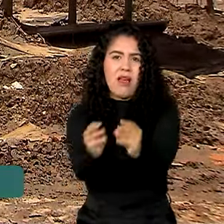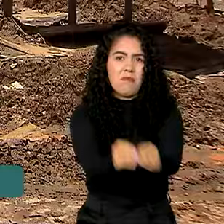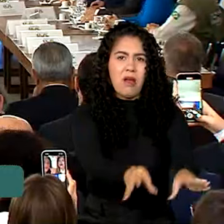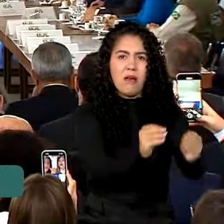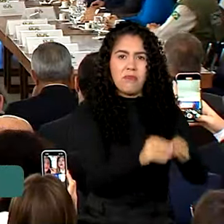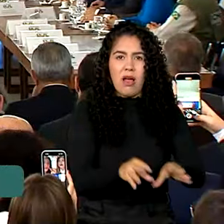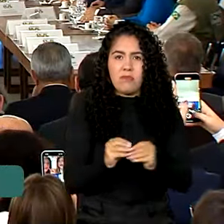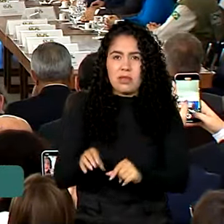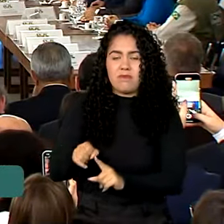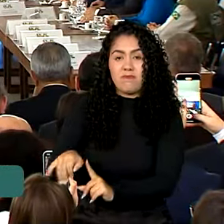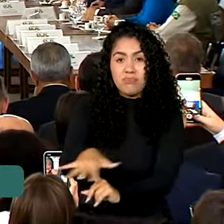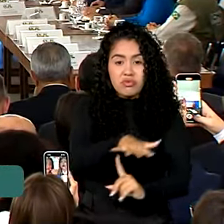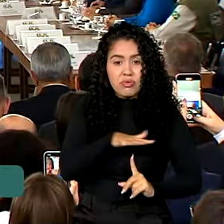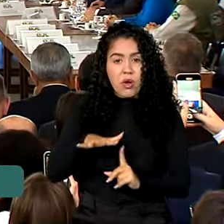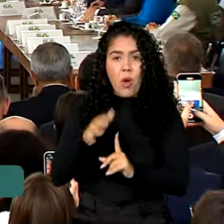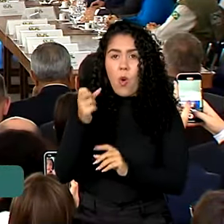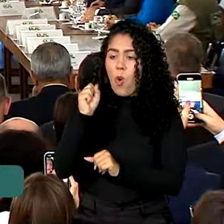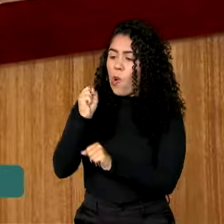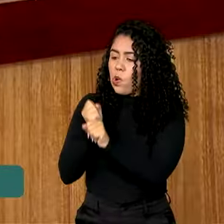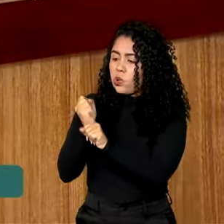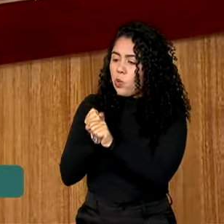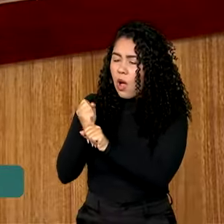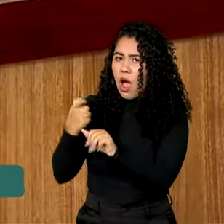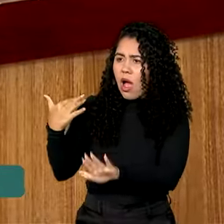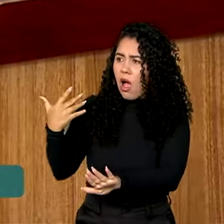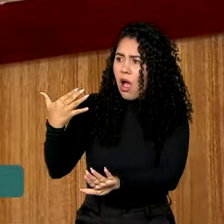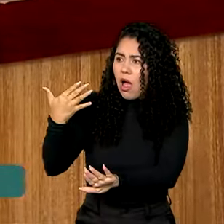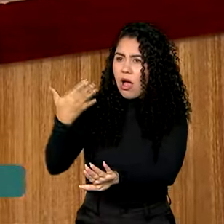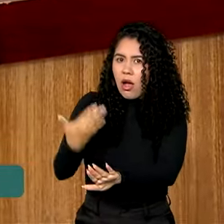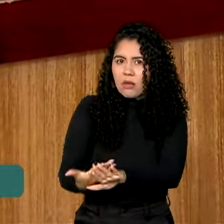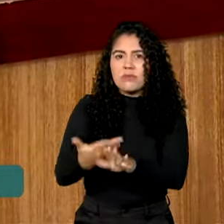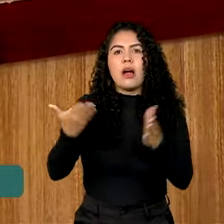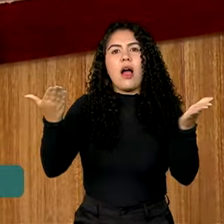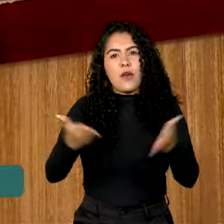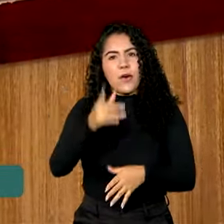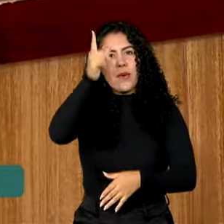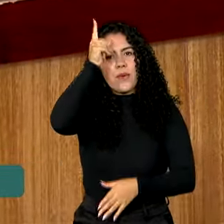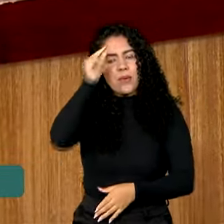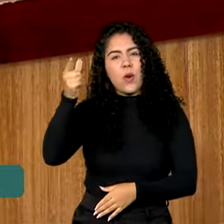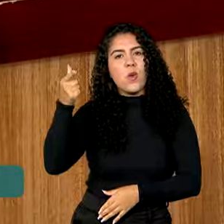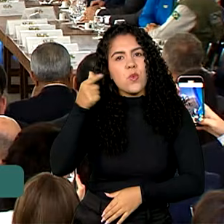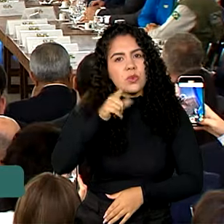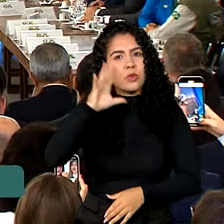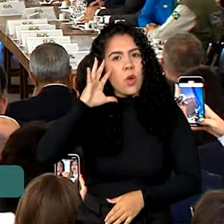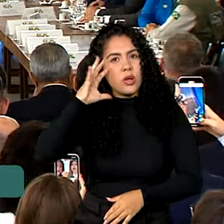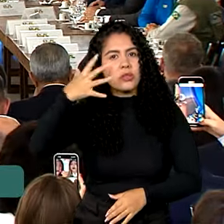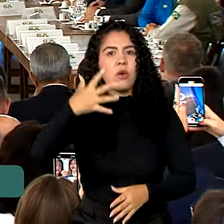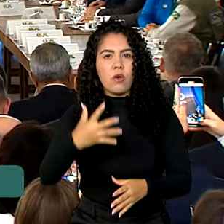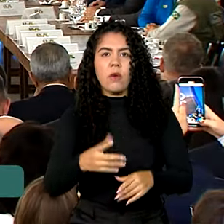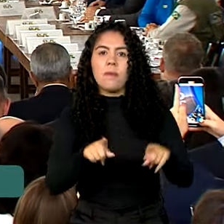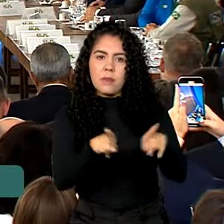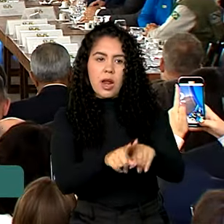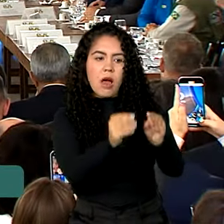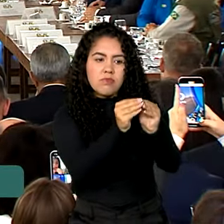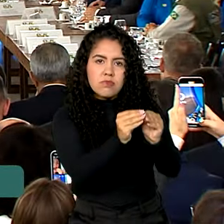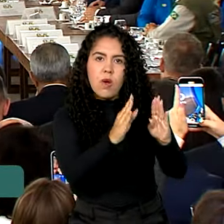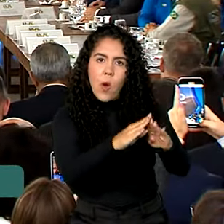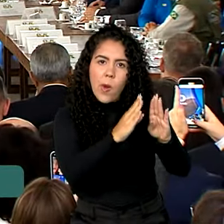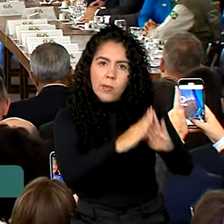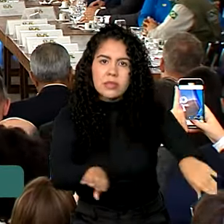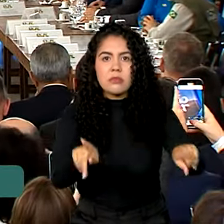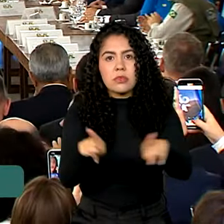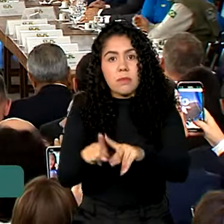meio ambiente. Oito anos depois, finalmente, foi assinado um acordo para compensação e reparação dos danos.